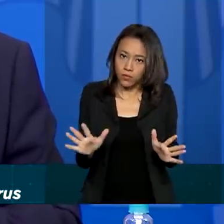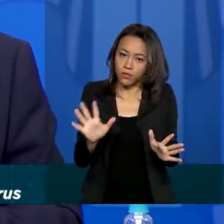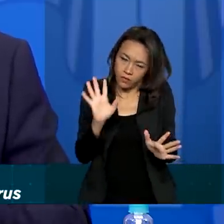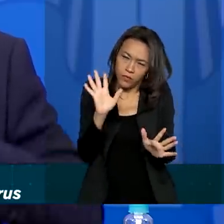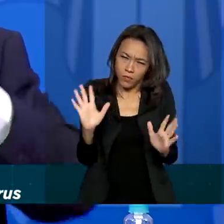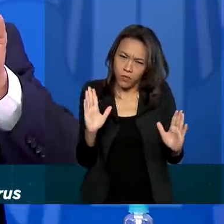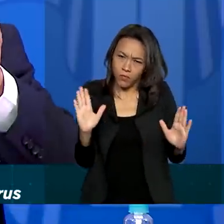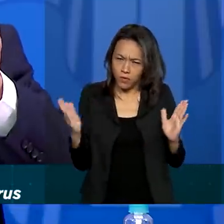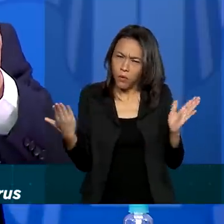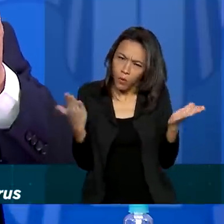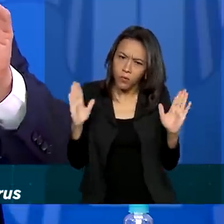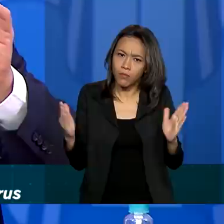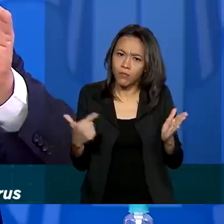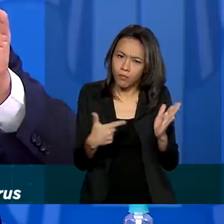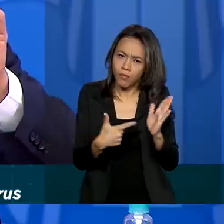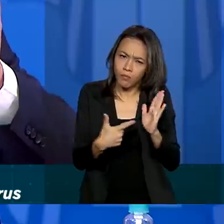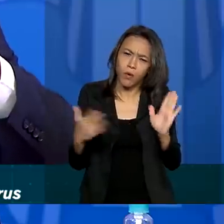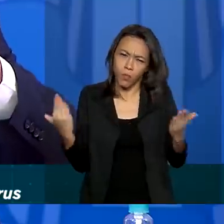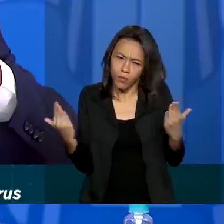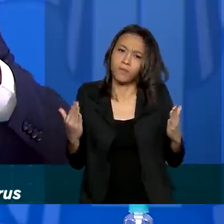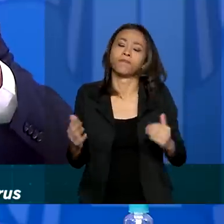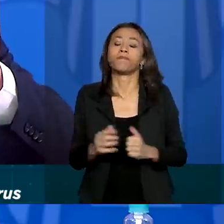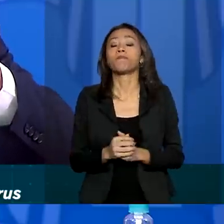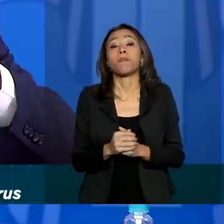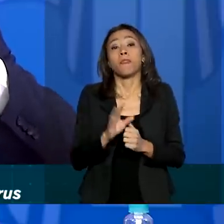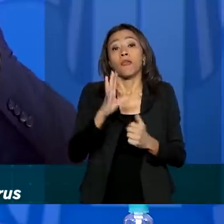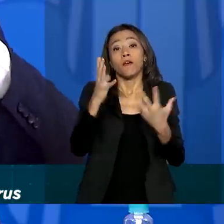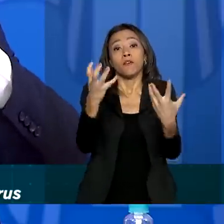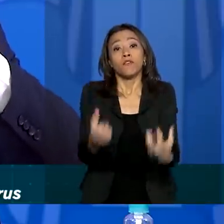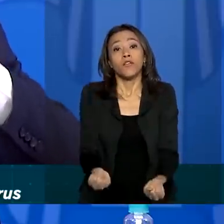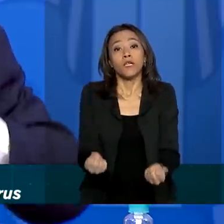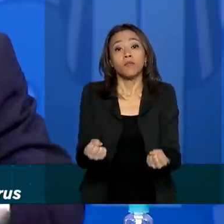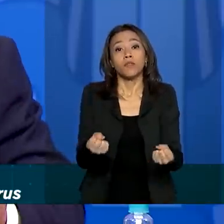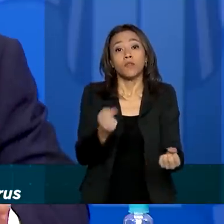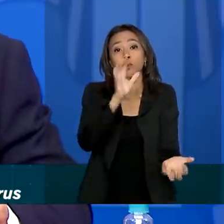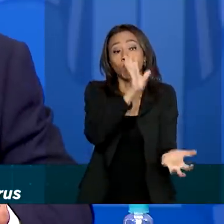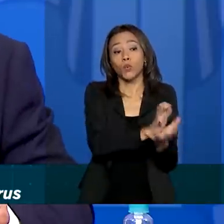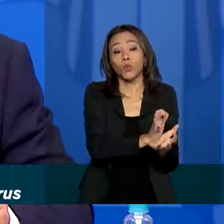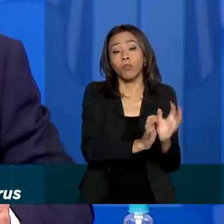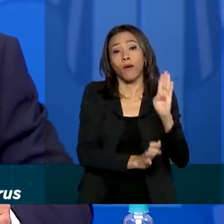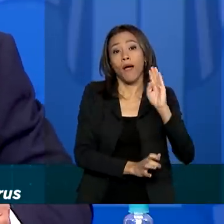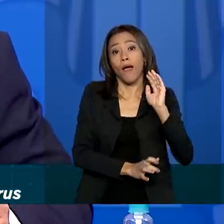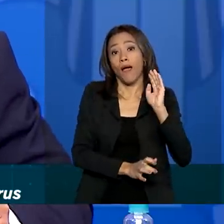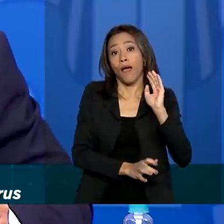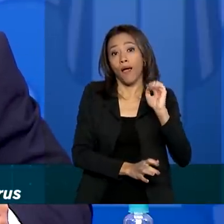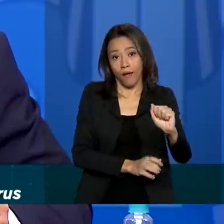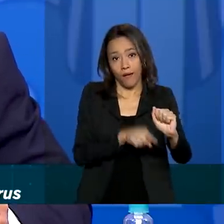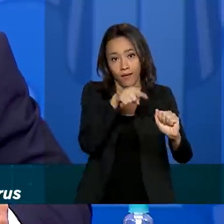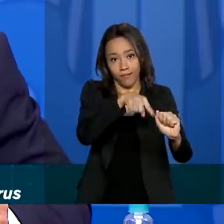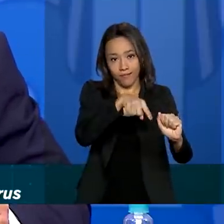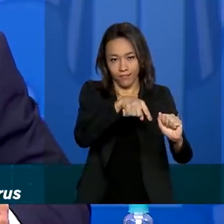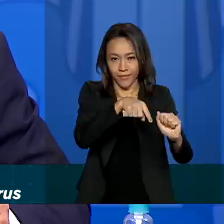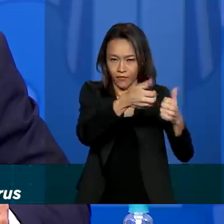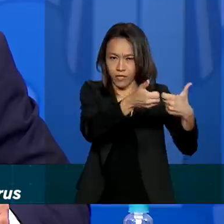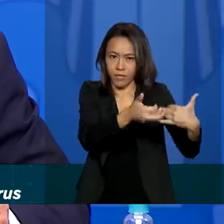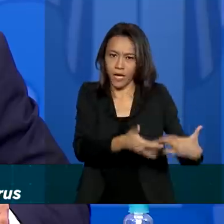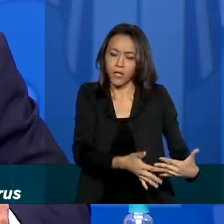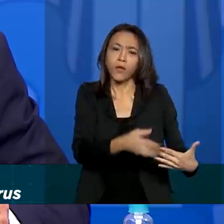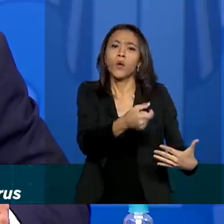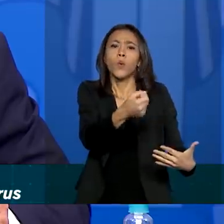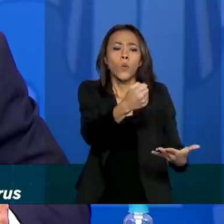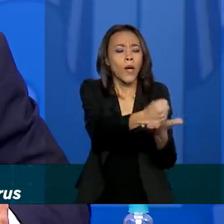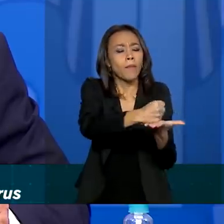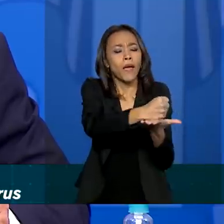em mente. Sobre o que a gente acabou de falar, vamos pegar e somar o item A, que é um remédio sem efeito colateral